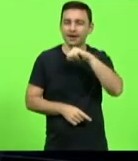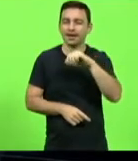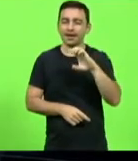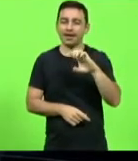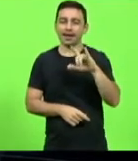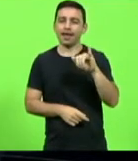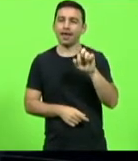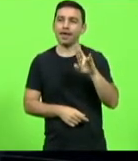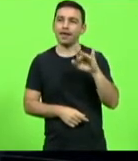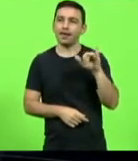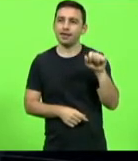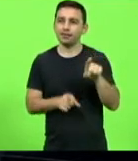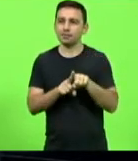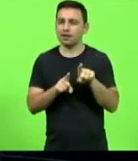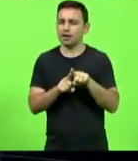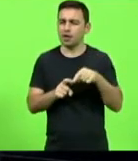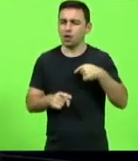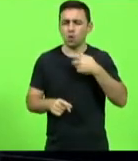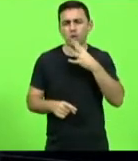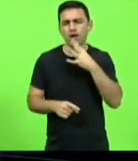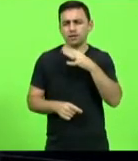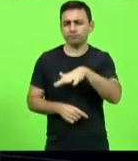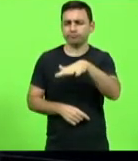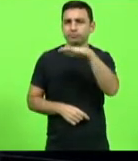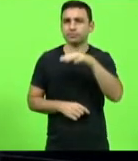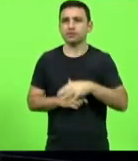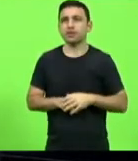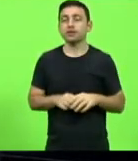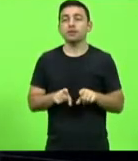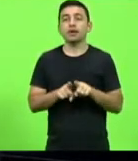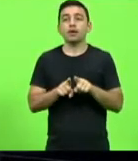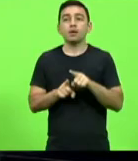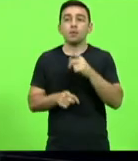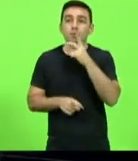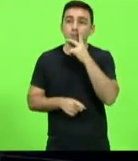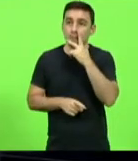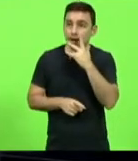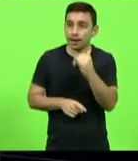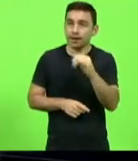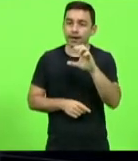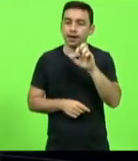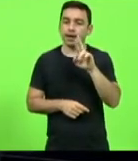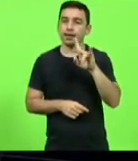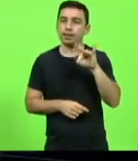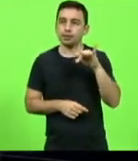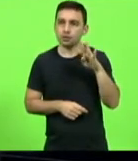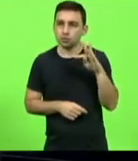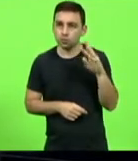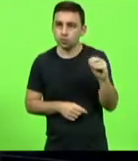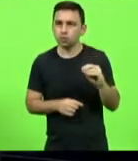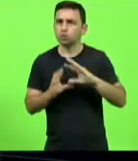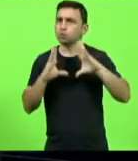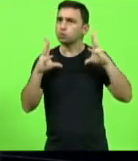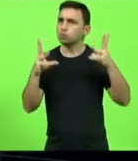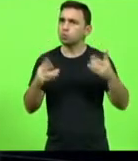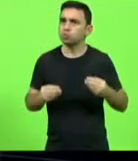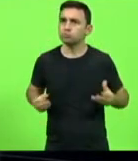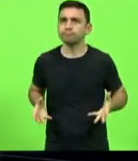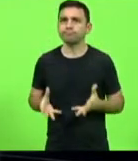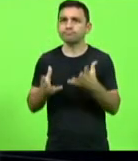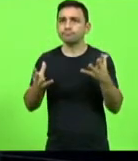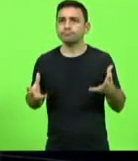desde pequena o Carlito que é o pai e a todos os amigos a todos que estimularam a